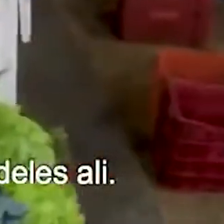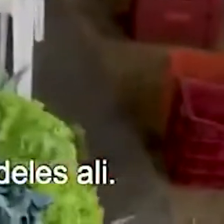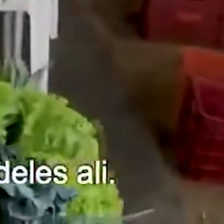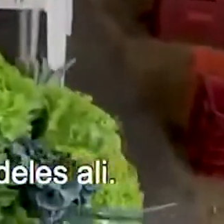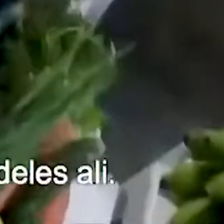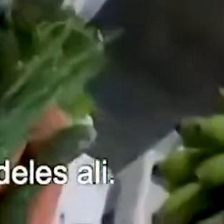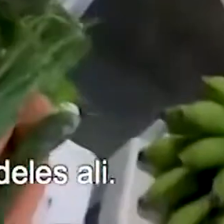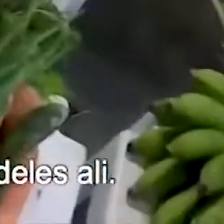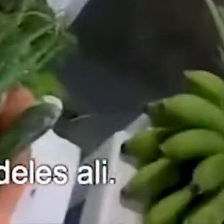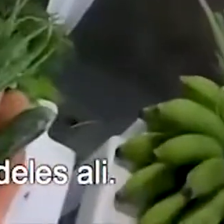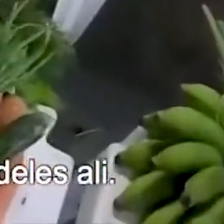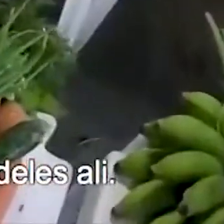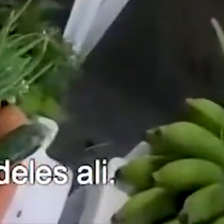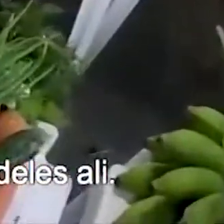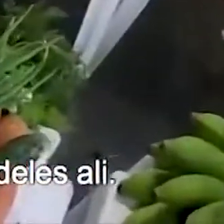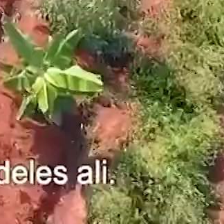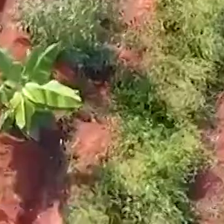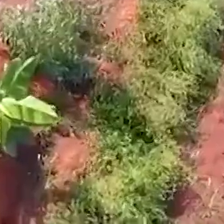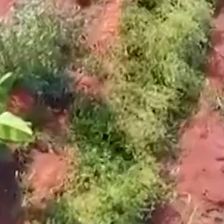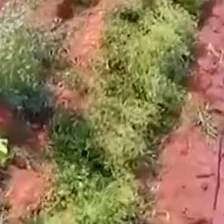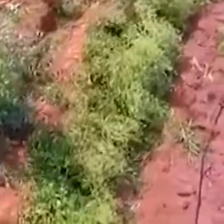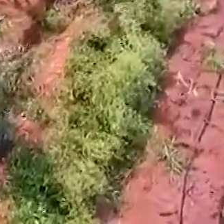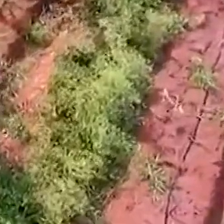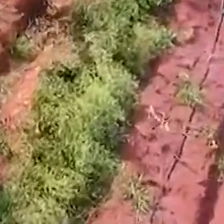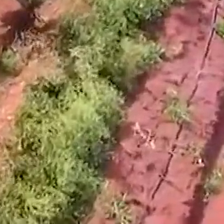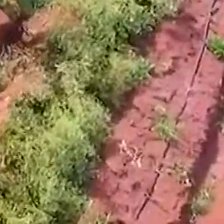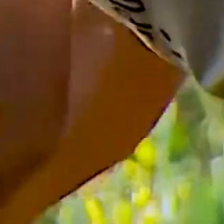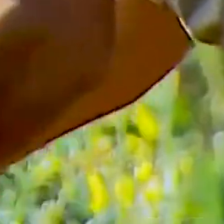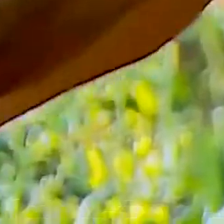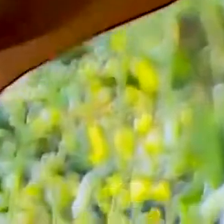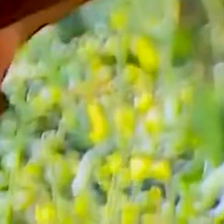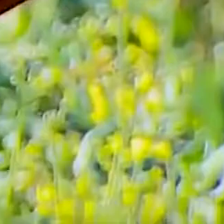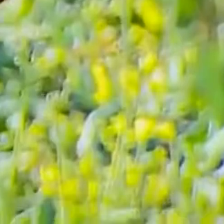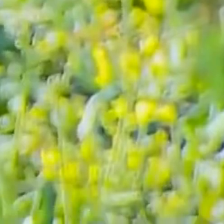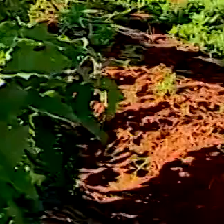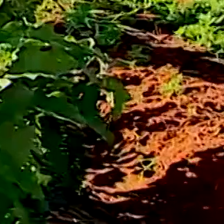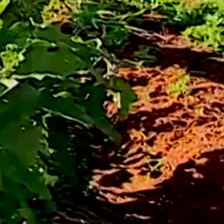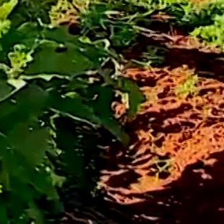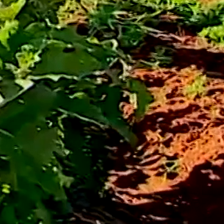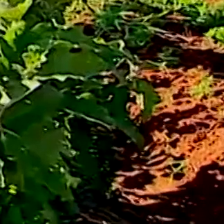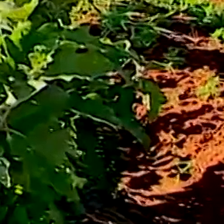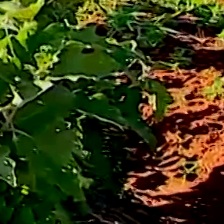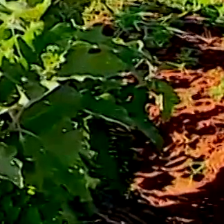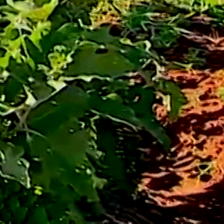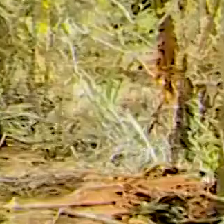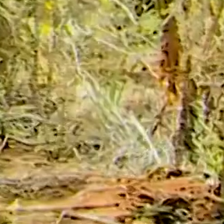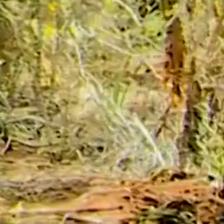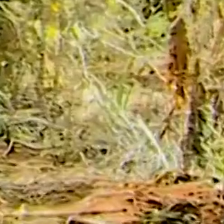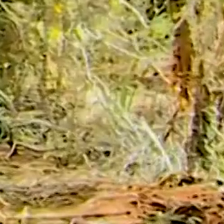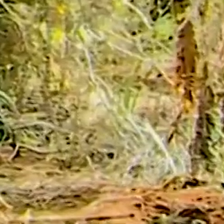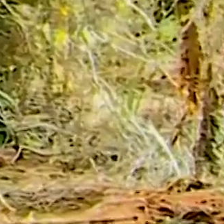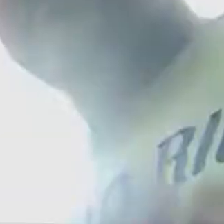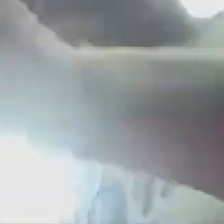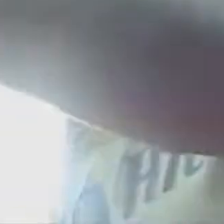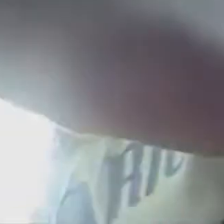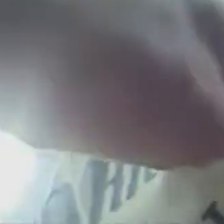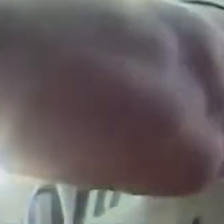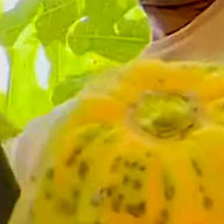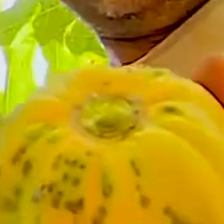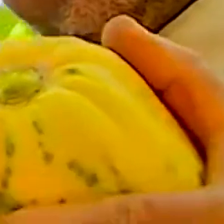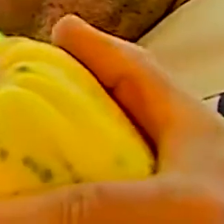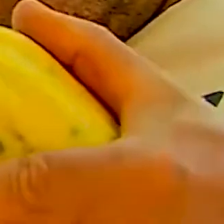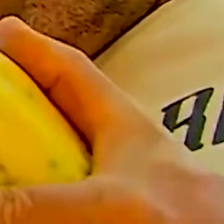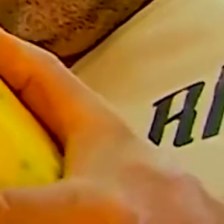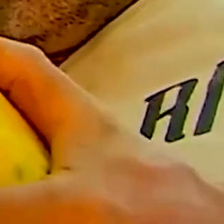satisfação, né? De eles pegarem aquela cesta deles ali. É um investimento para a saúde deles, né? Porque ela tem um produto